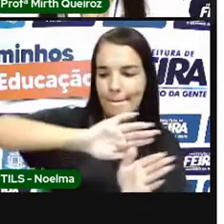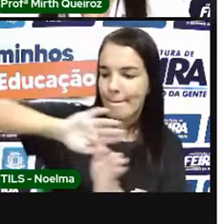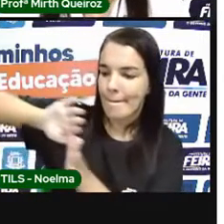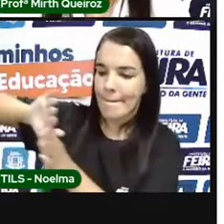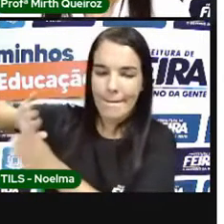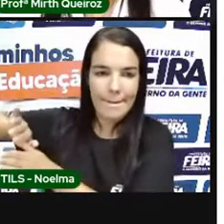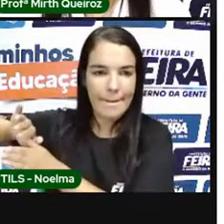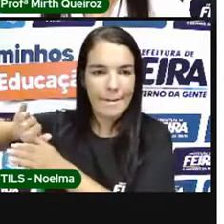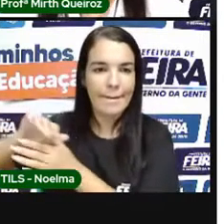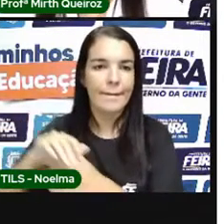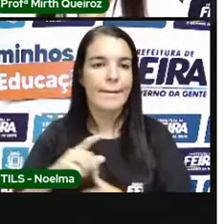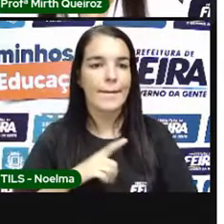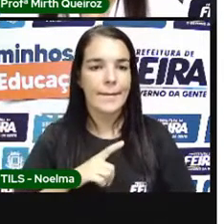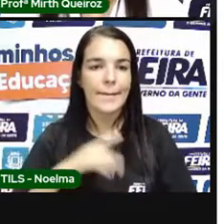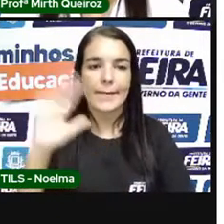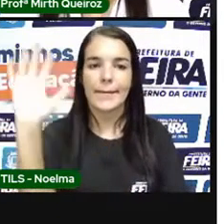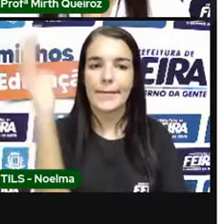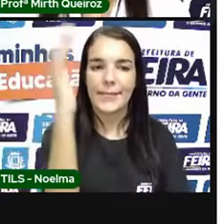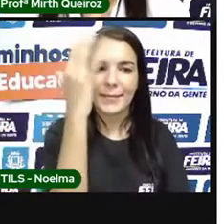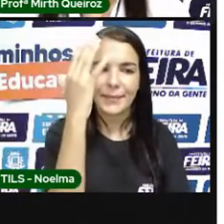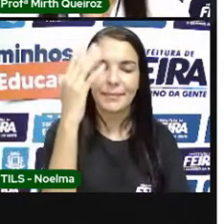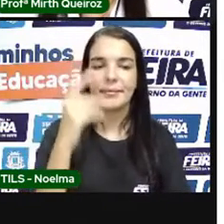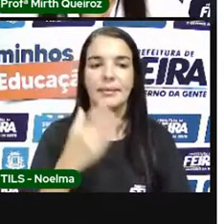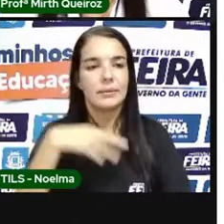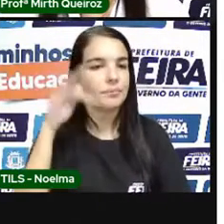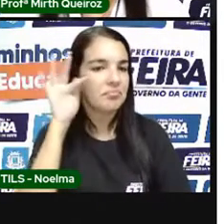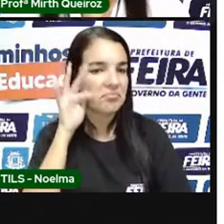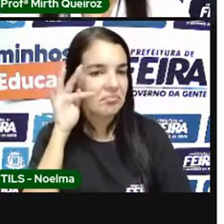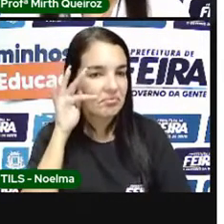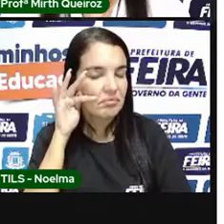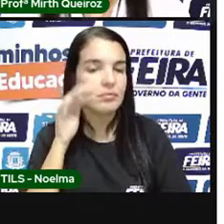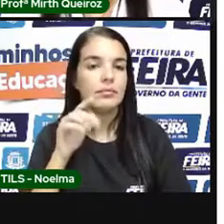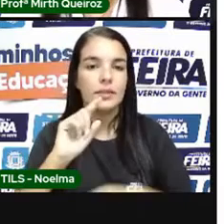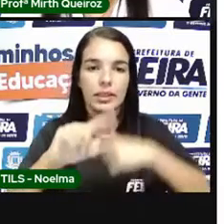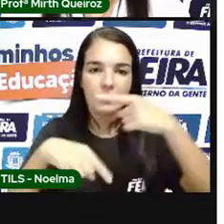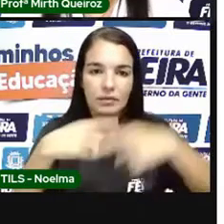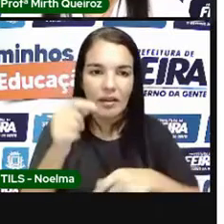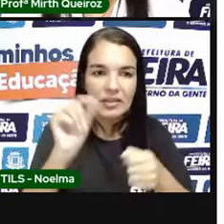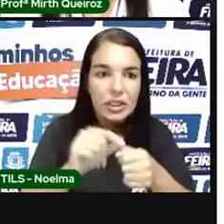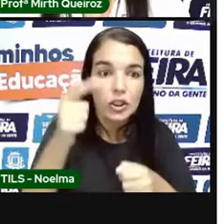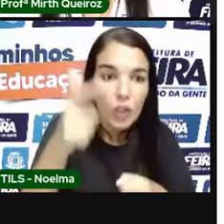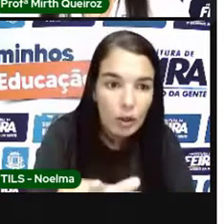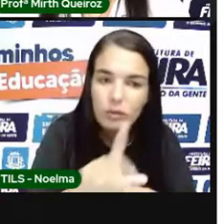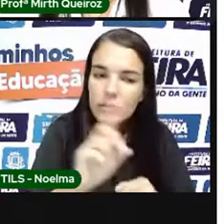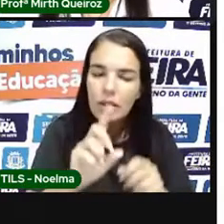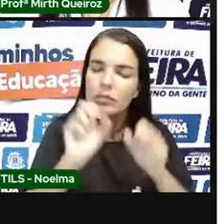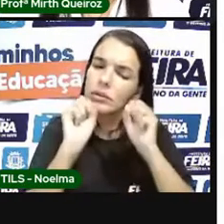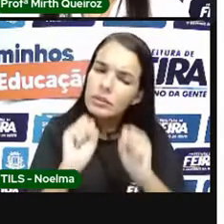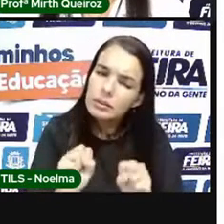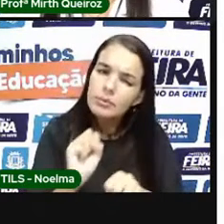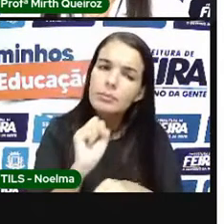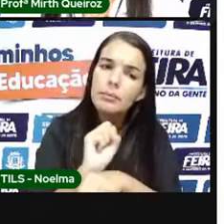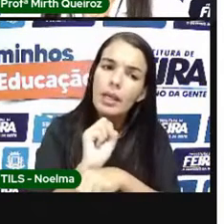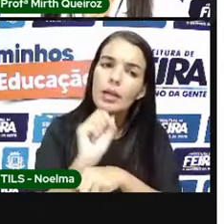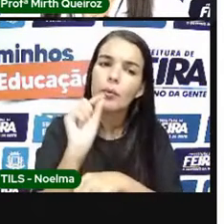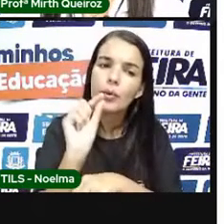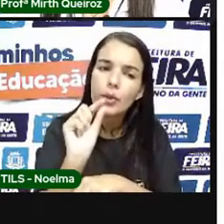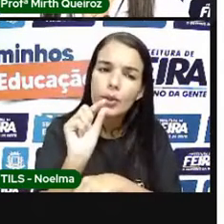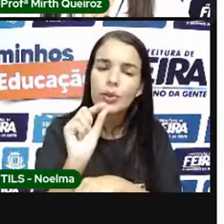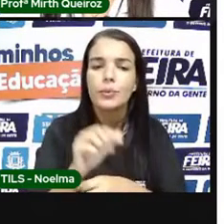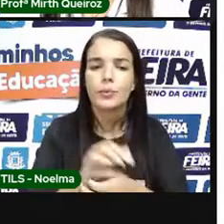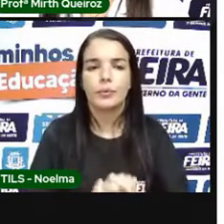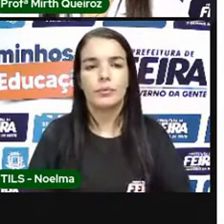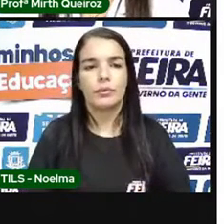Outra E assim por diante Não Não é assim A gente tem que dar tempo Ao solo De se recompor Também Diminuição E extinção